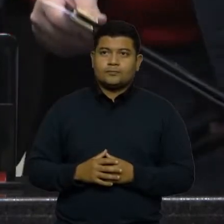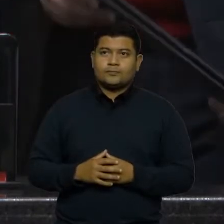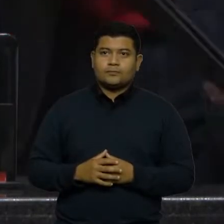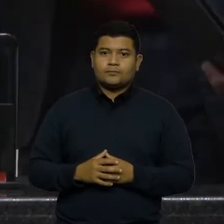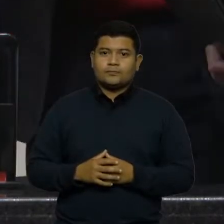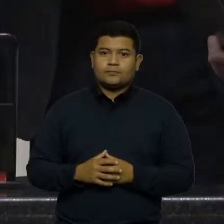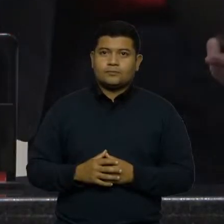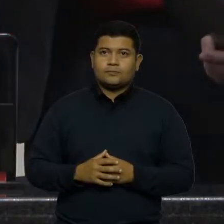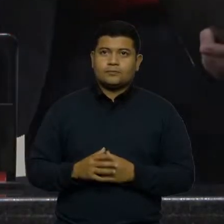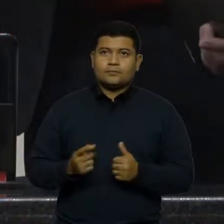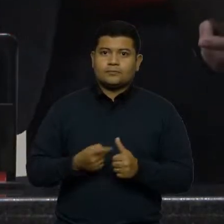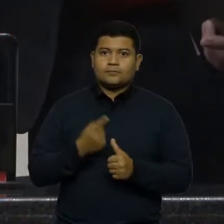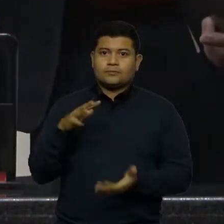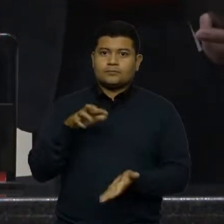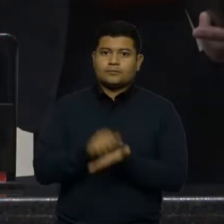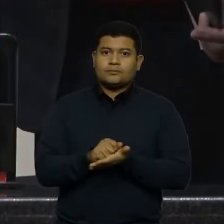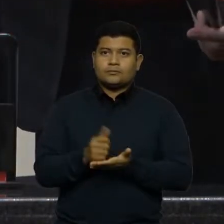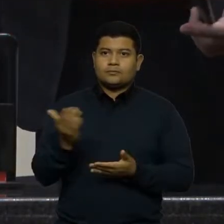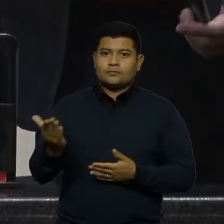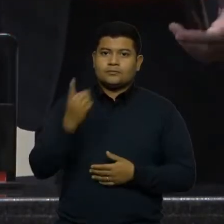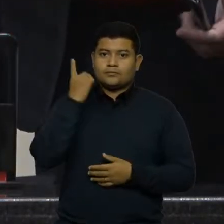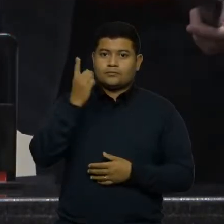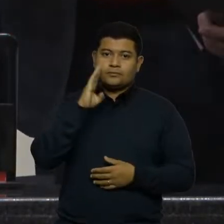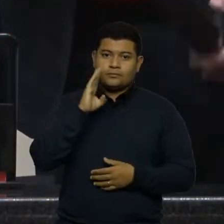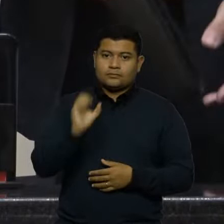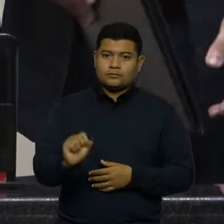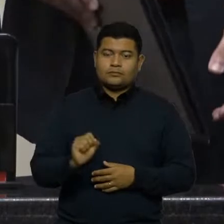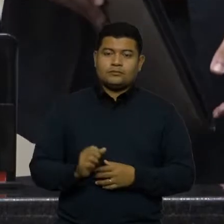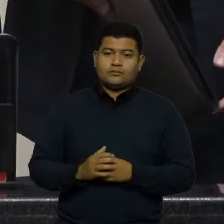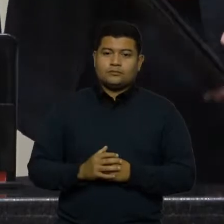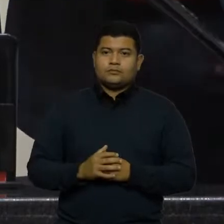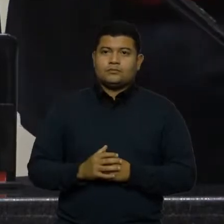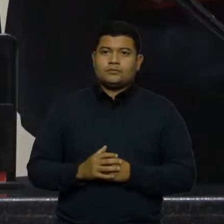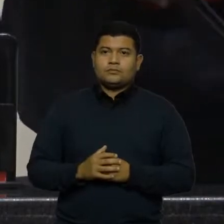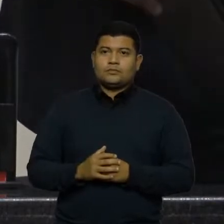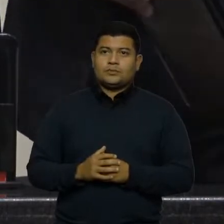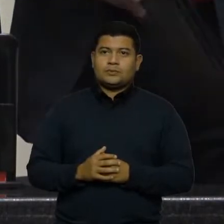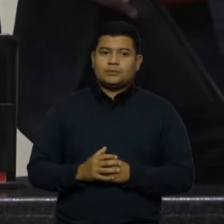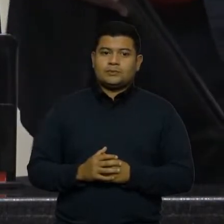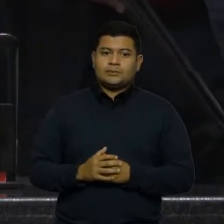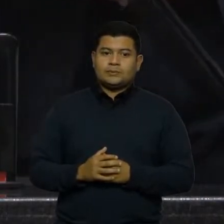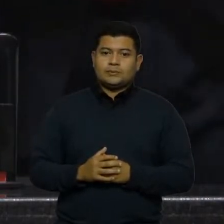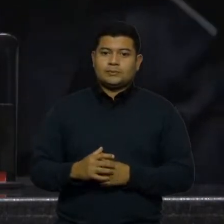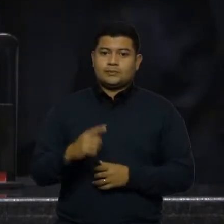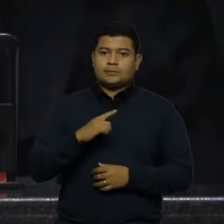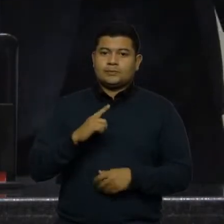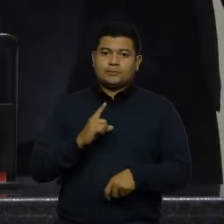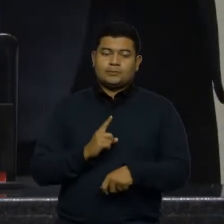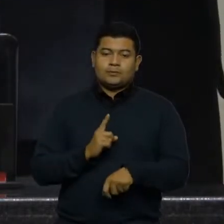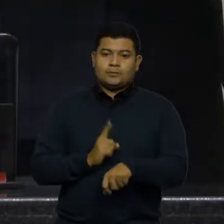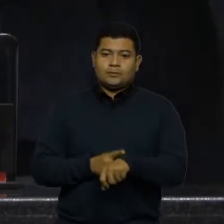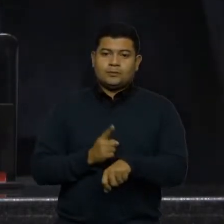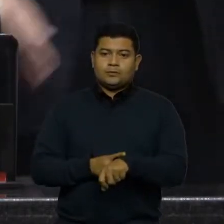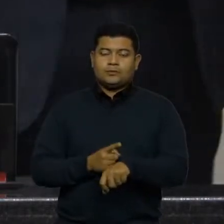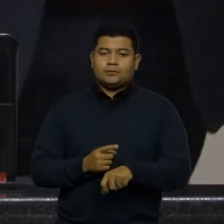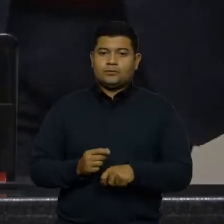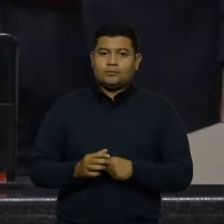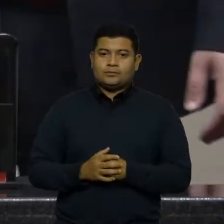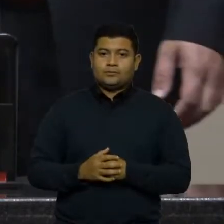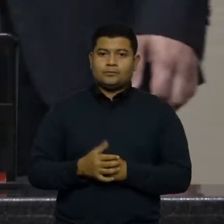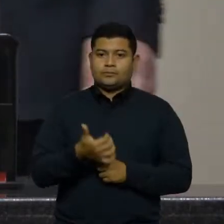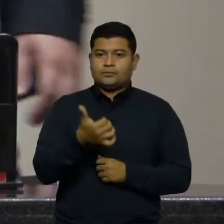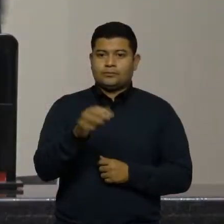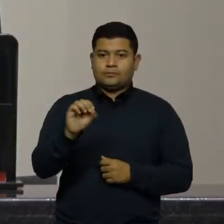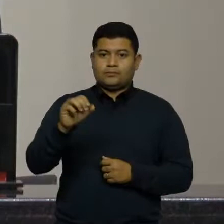Primeiro deputado escrito, deputado Bruno Souza. Deputado Bruno, vai se ler se tem a palavra por até 10